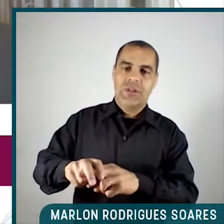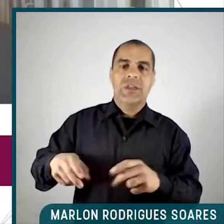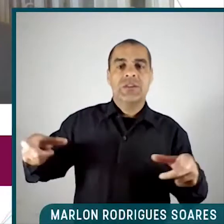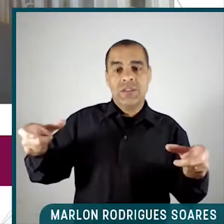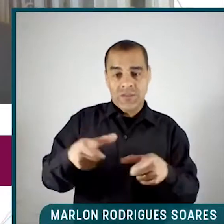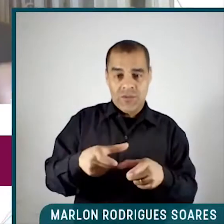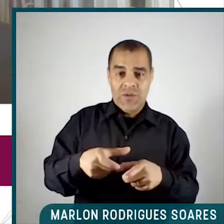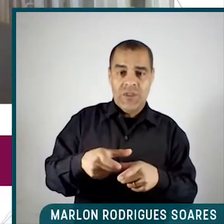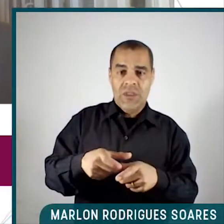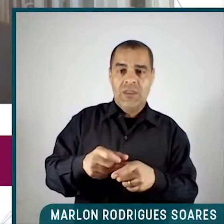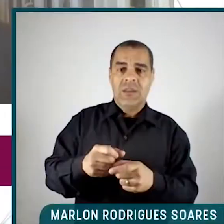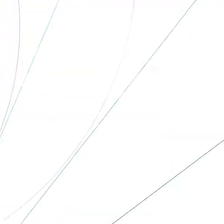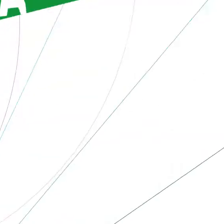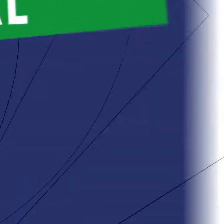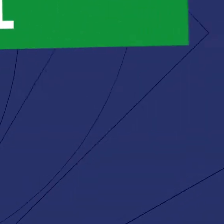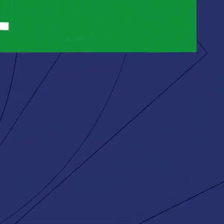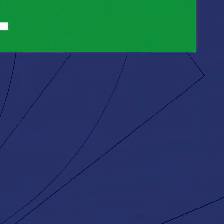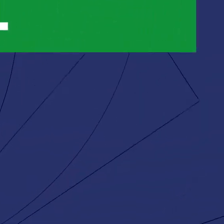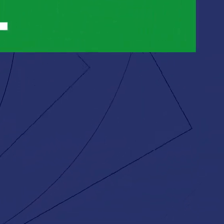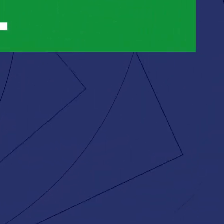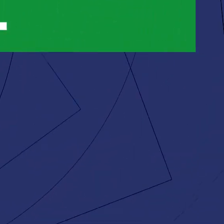do comprometimento de crimes.